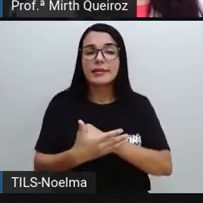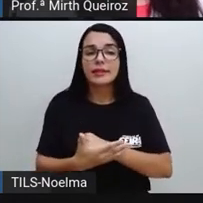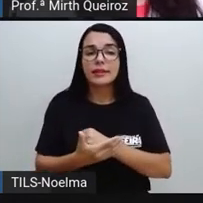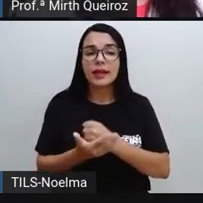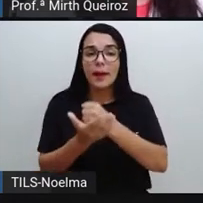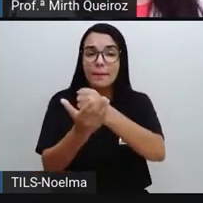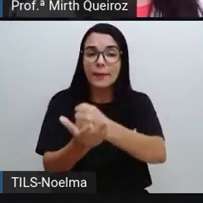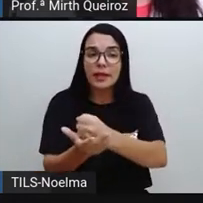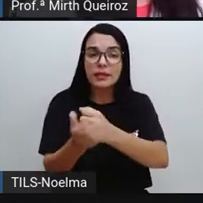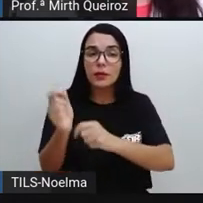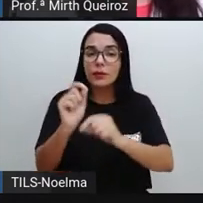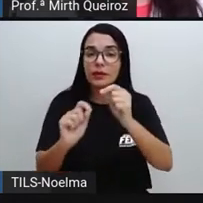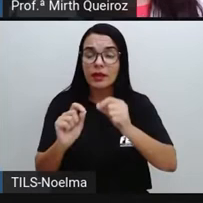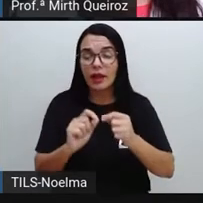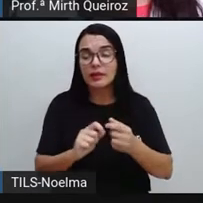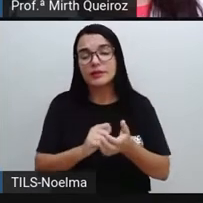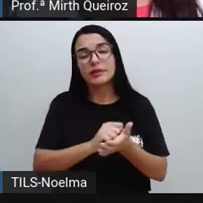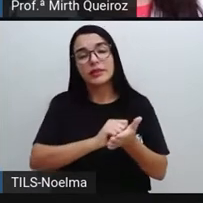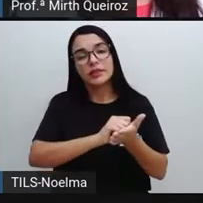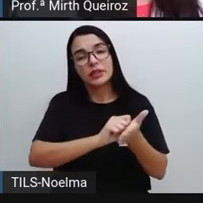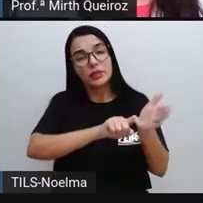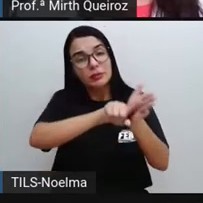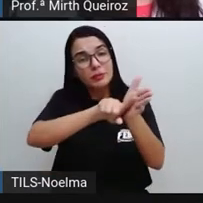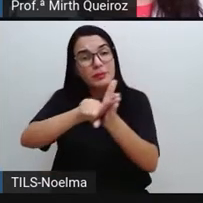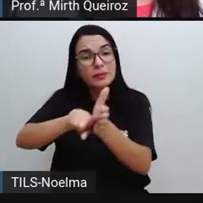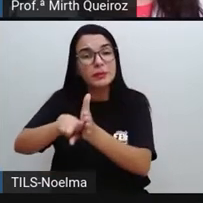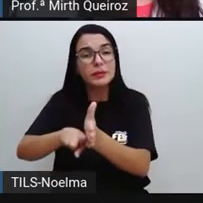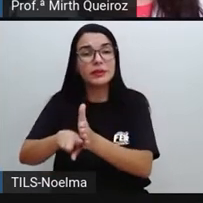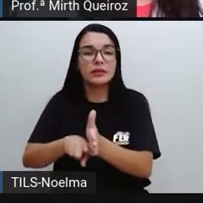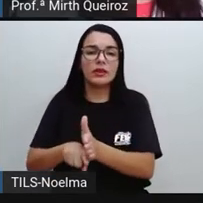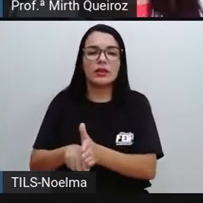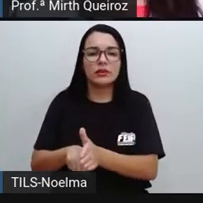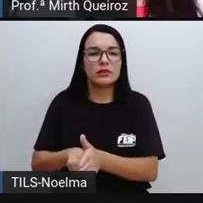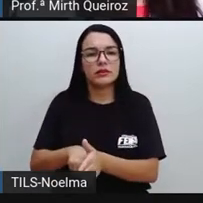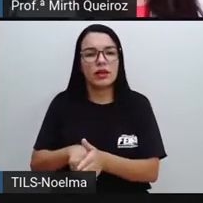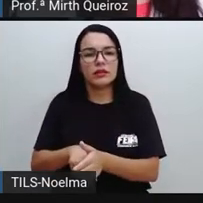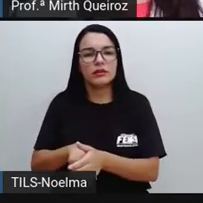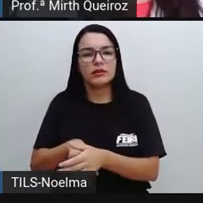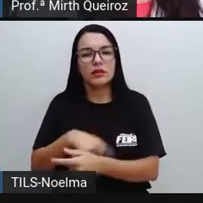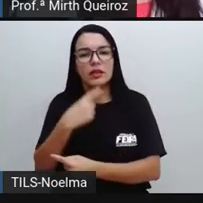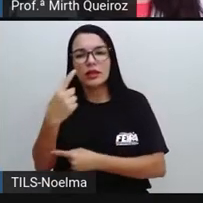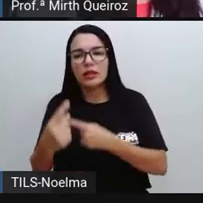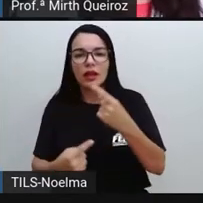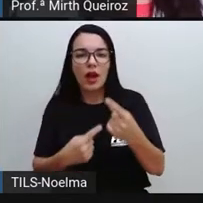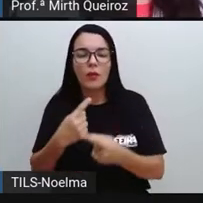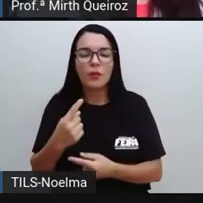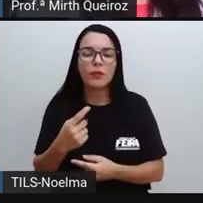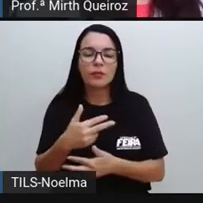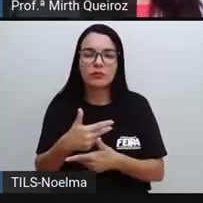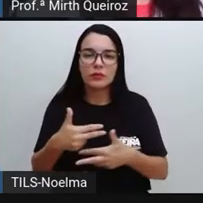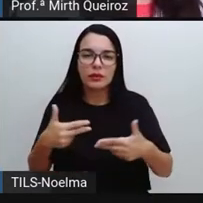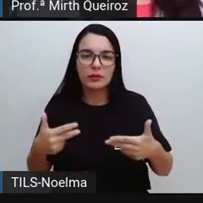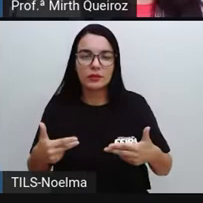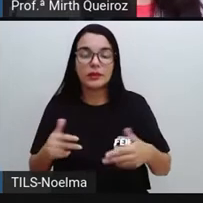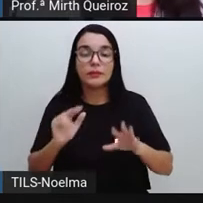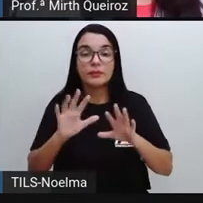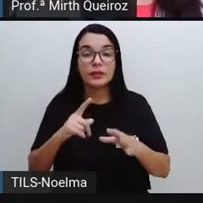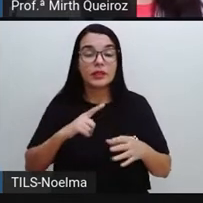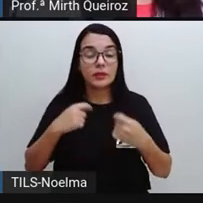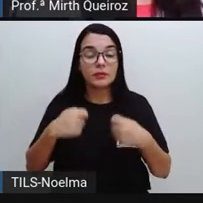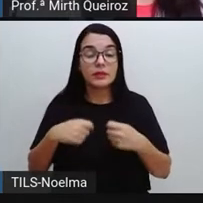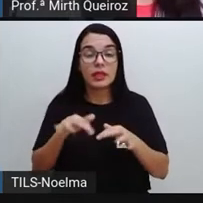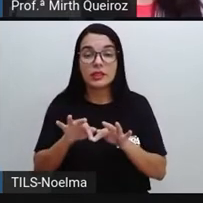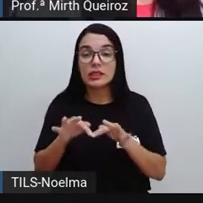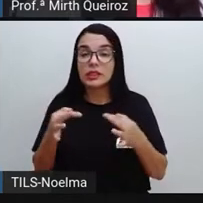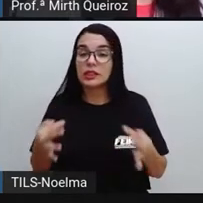divulgação, texto de divulgação científica, deve ser uma leitura, uma escrita bem simples,